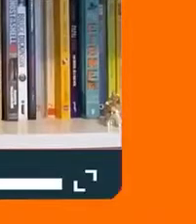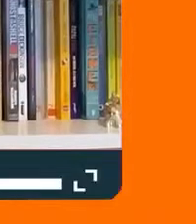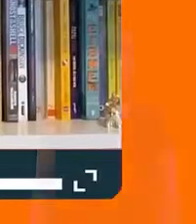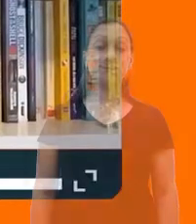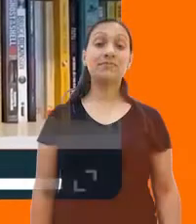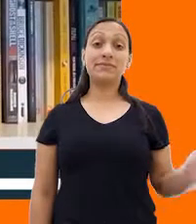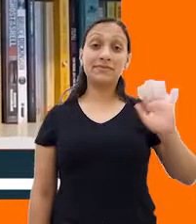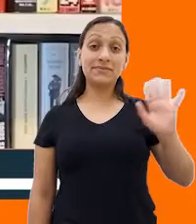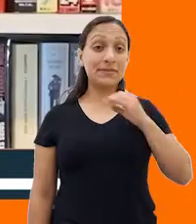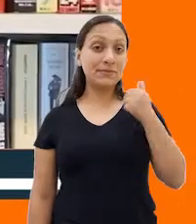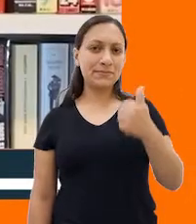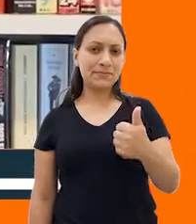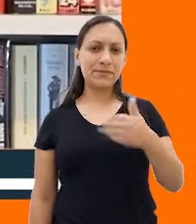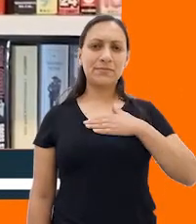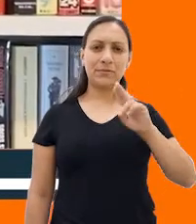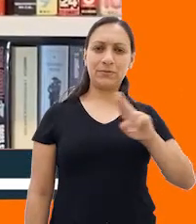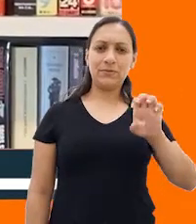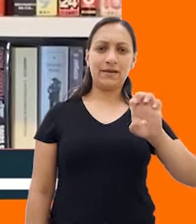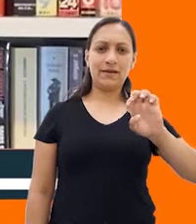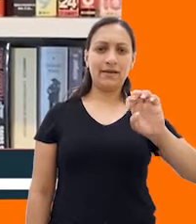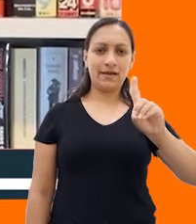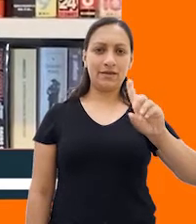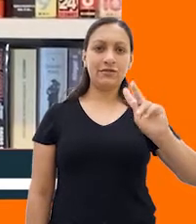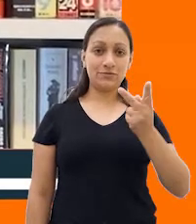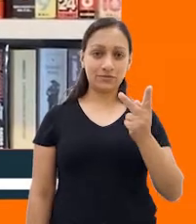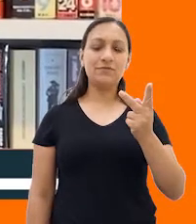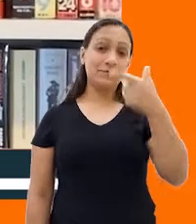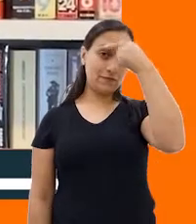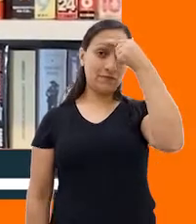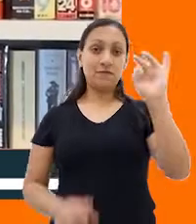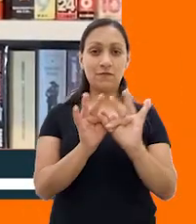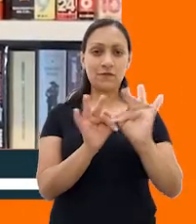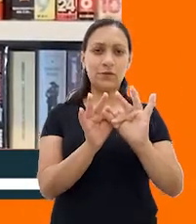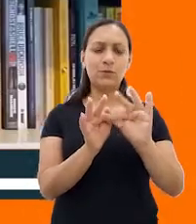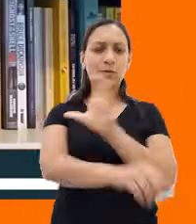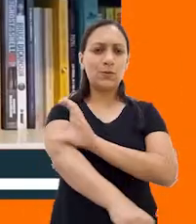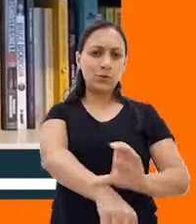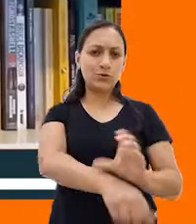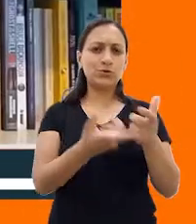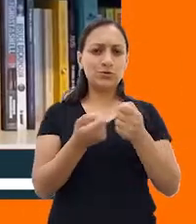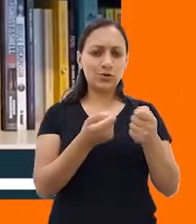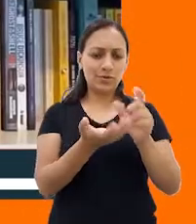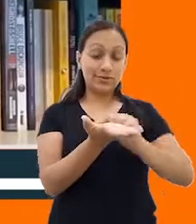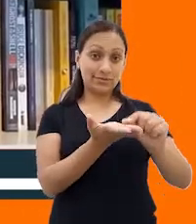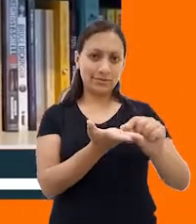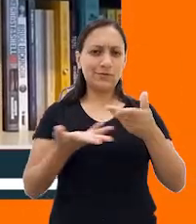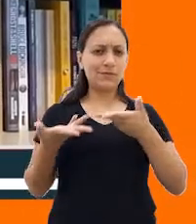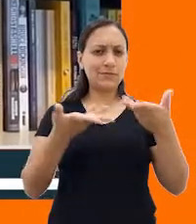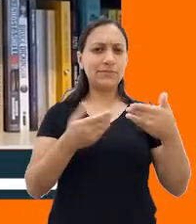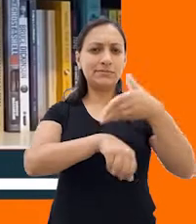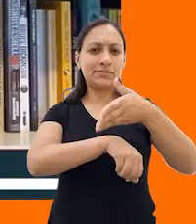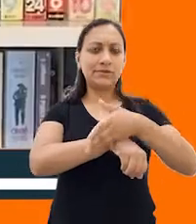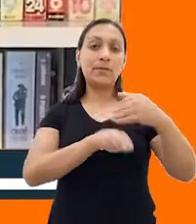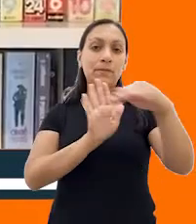E aí pessoal, tudo bom? Eu sou o professor Ed Miller, da Universidade Fevalli, do curso de Jogos Digitais. E fui convidado para participar do programa